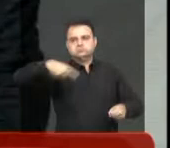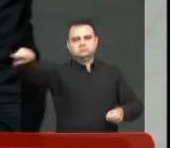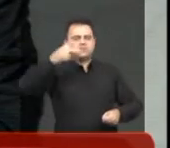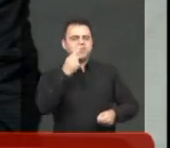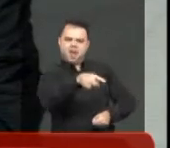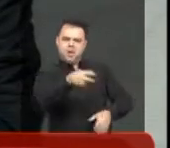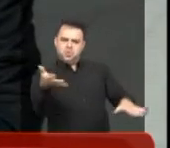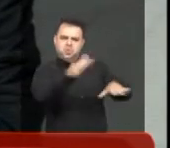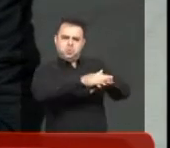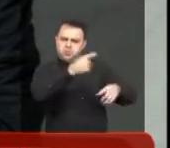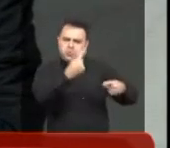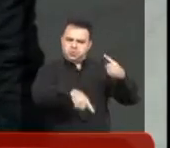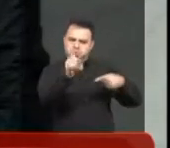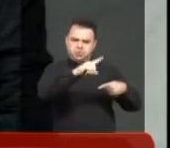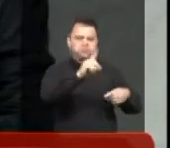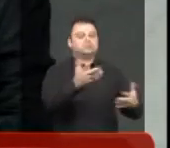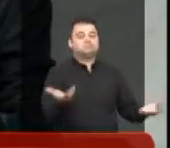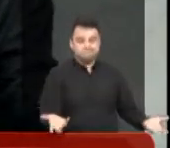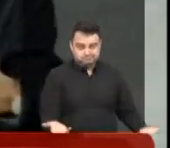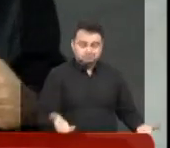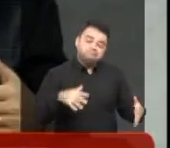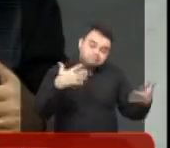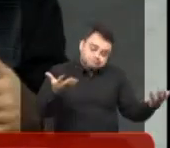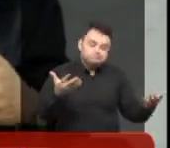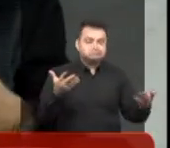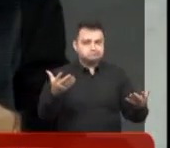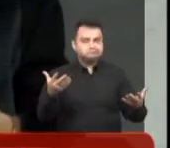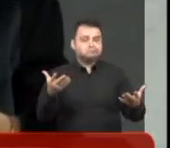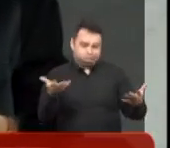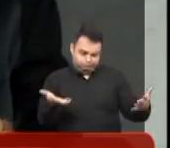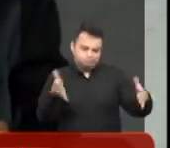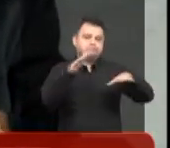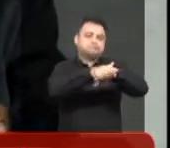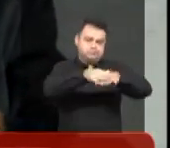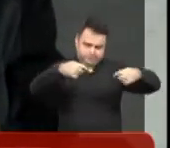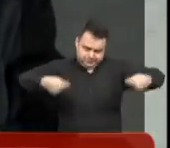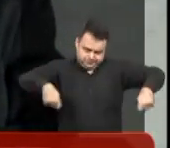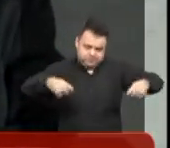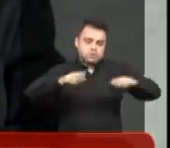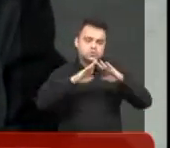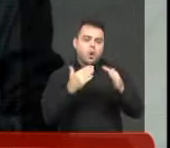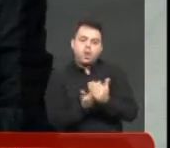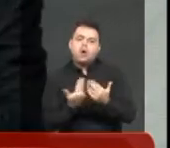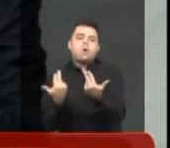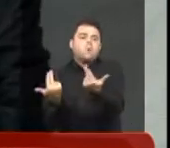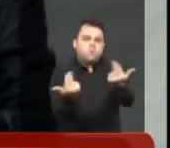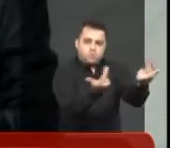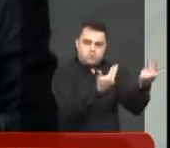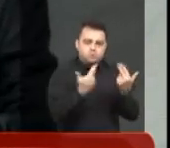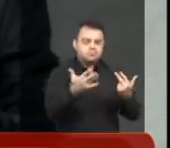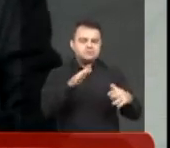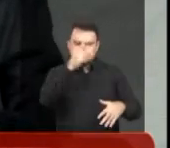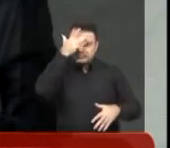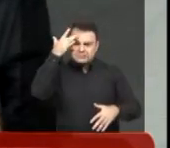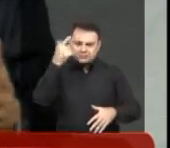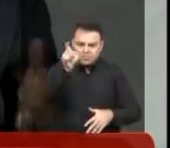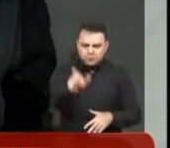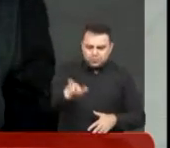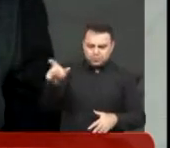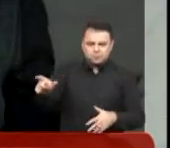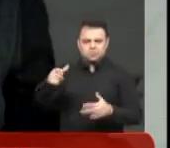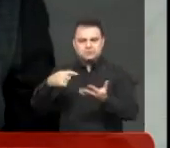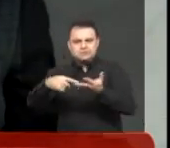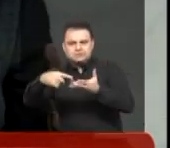O pessoal falava que isso era exclusão. Concordo. Então, medida inclusiva tem que estar na mesma escola. Mas tem que estar, igualdade é tratar desigualmente os